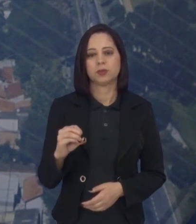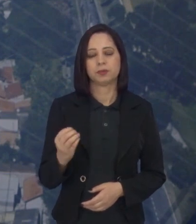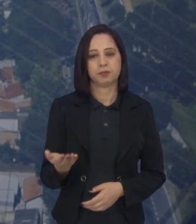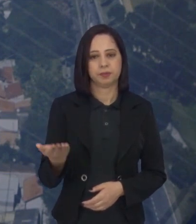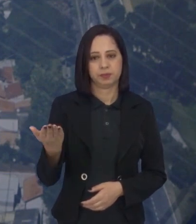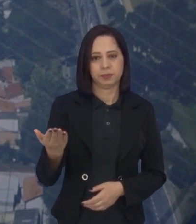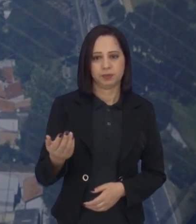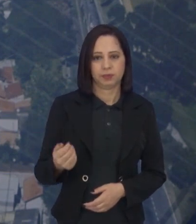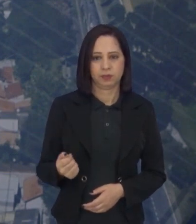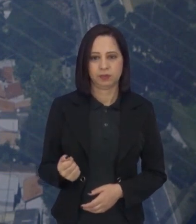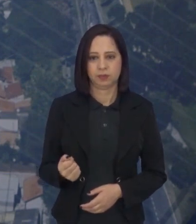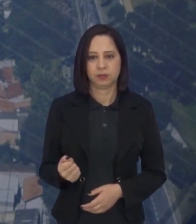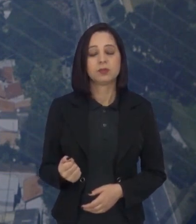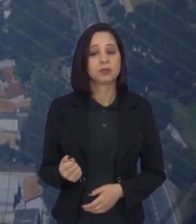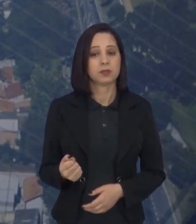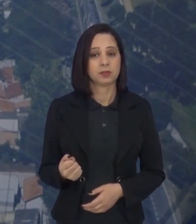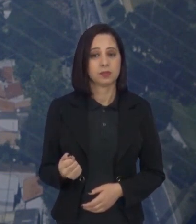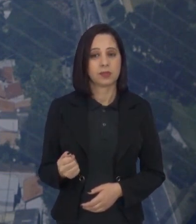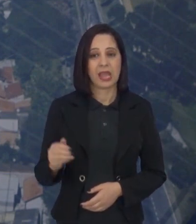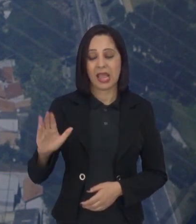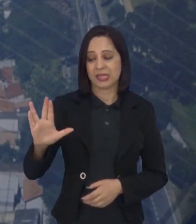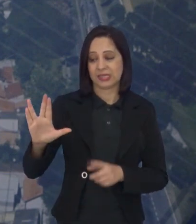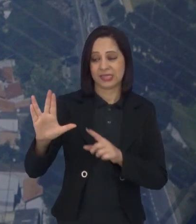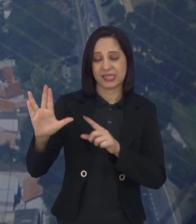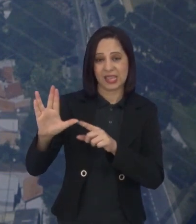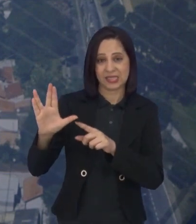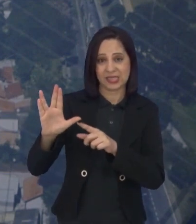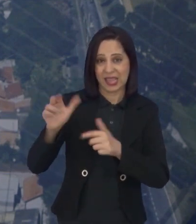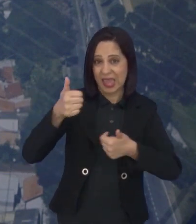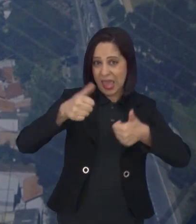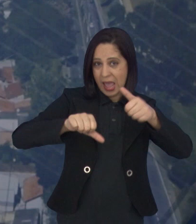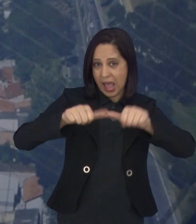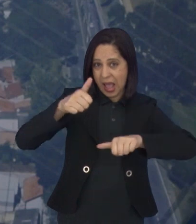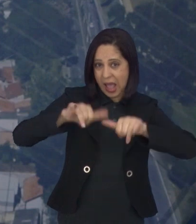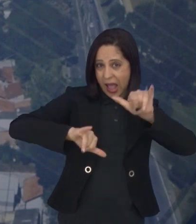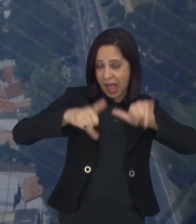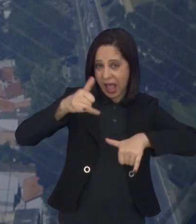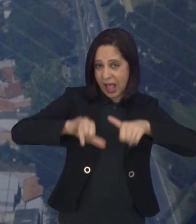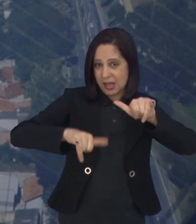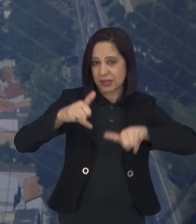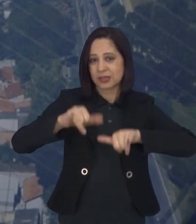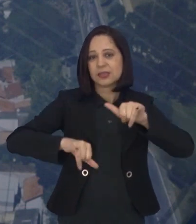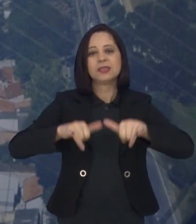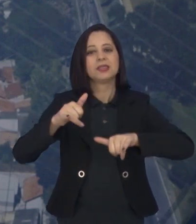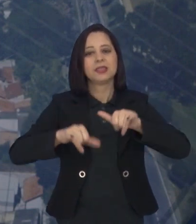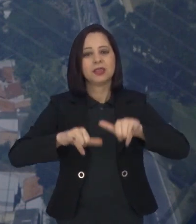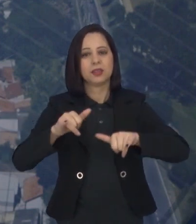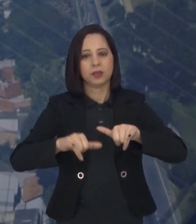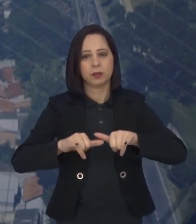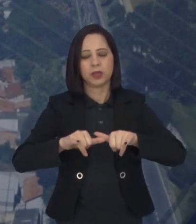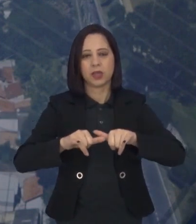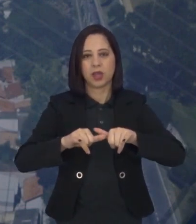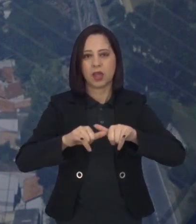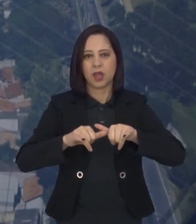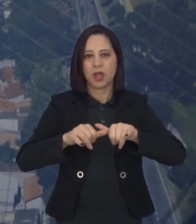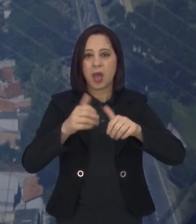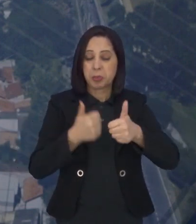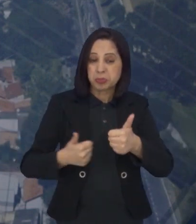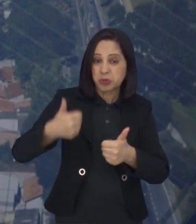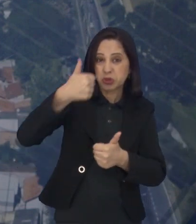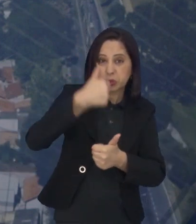esse derivado vegetal, ele, no caso, é importante a gente reforçar, ele não substitui